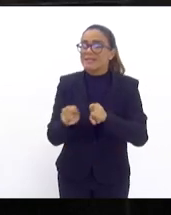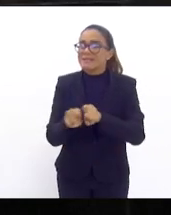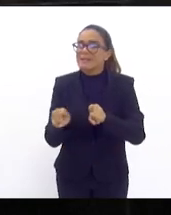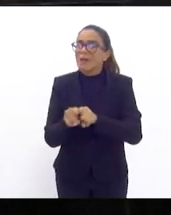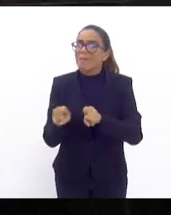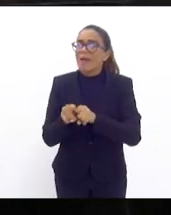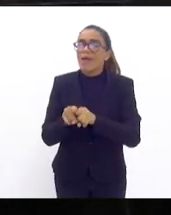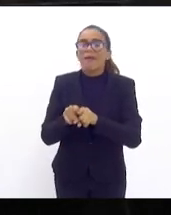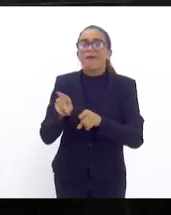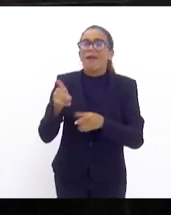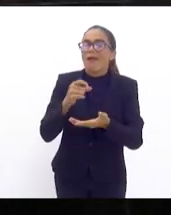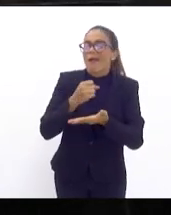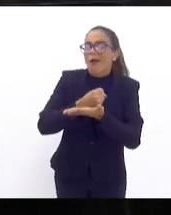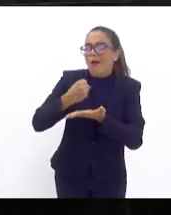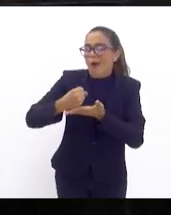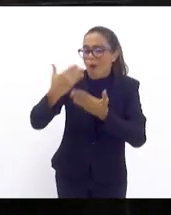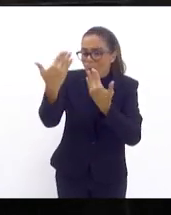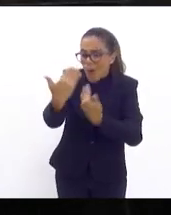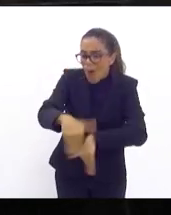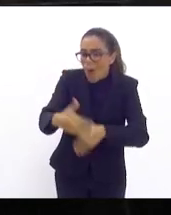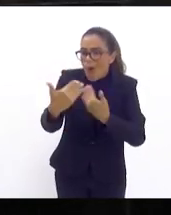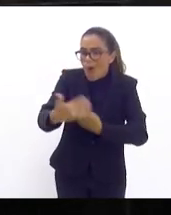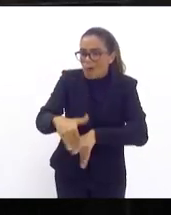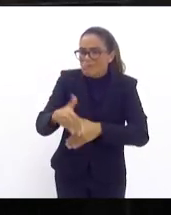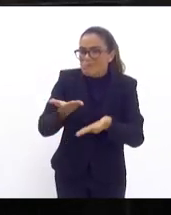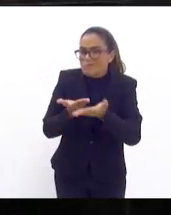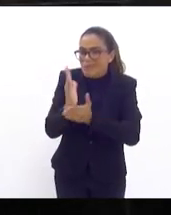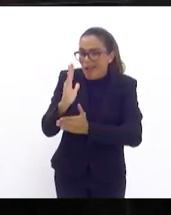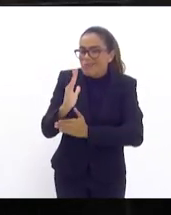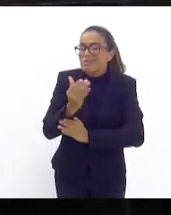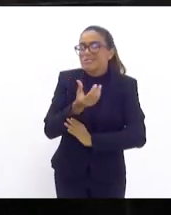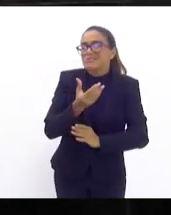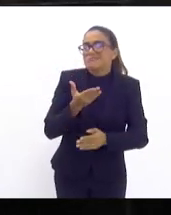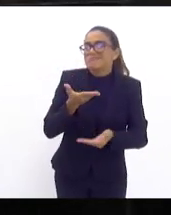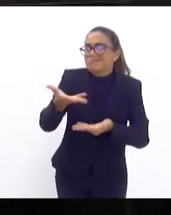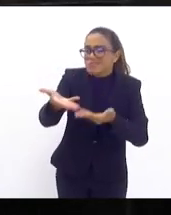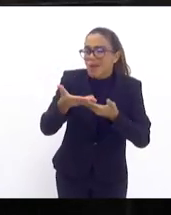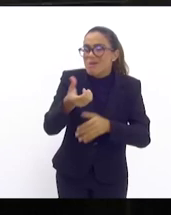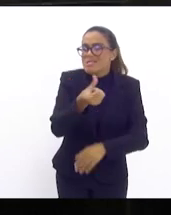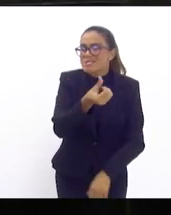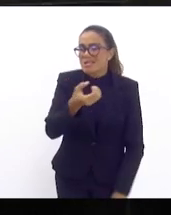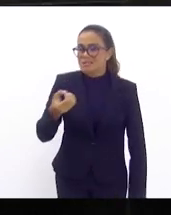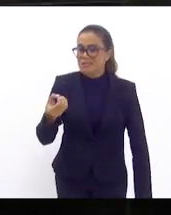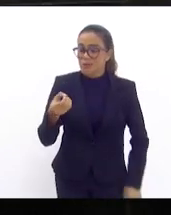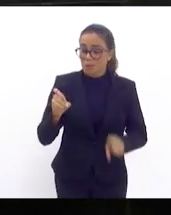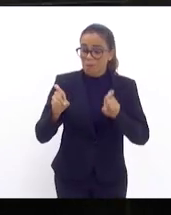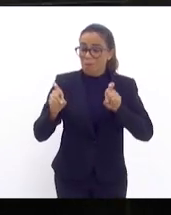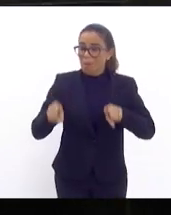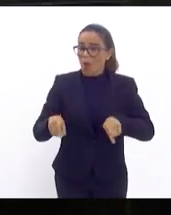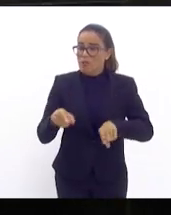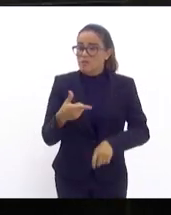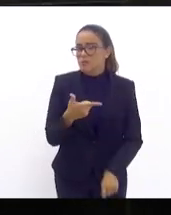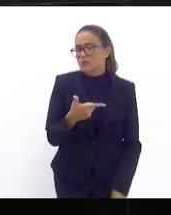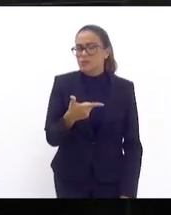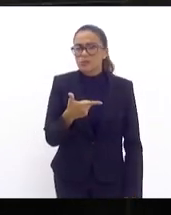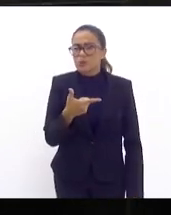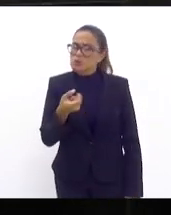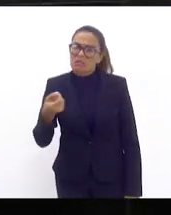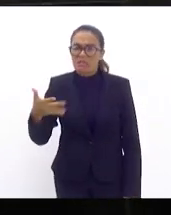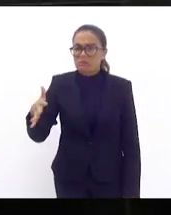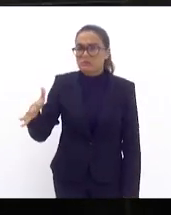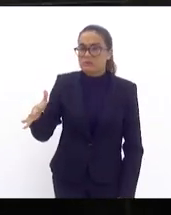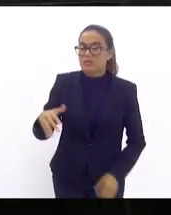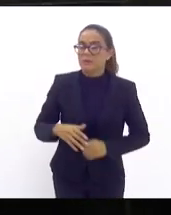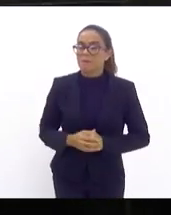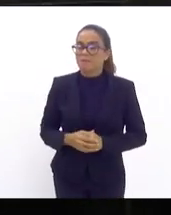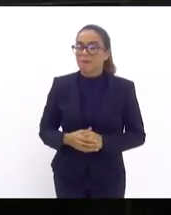concursados na área de educação. Chamam-se 600, tomam posse, 200 e pouco. Há